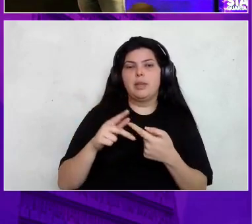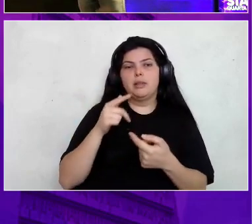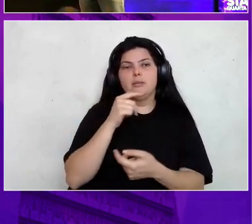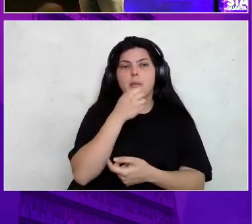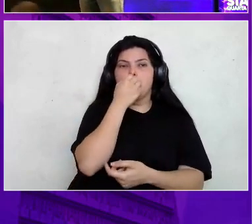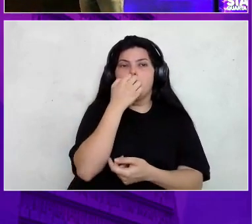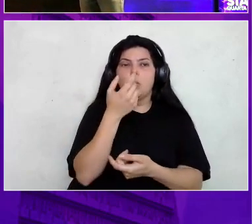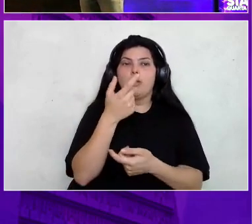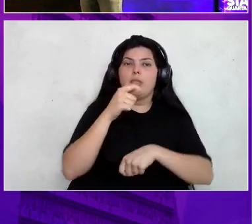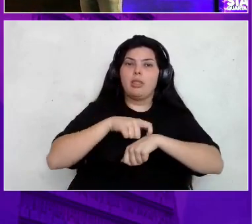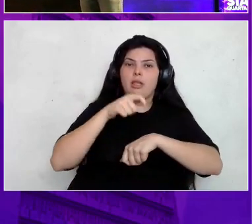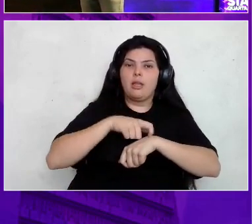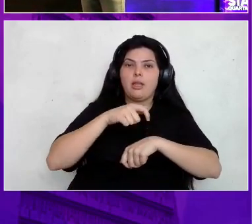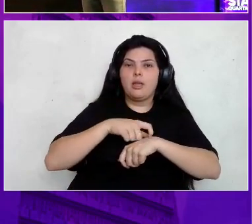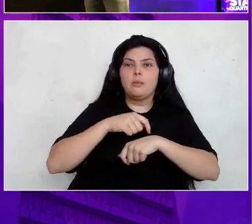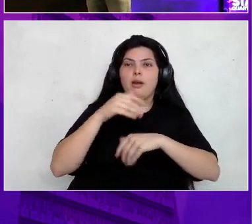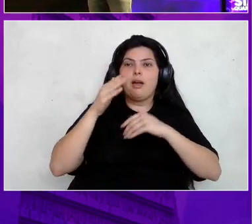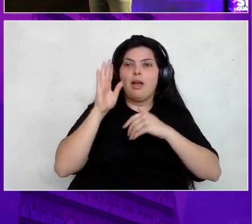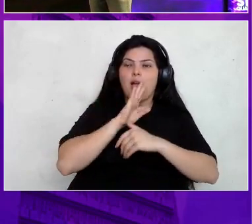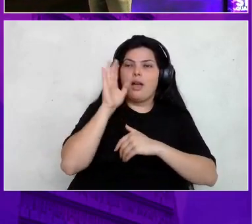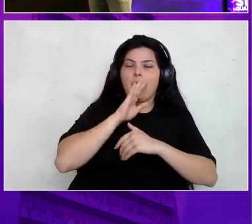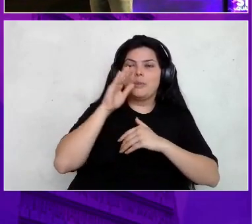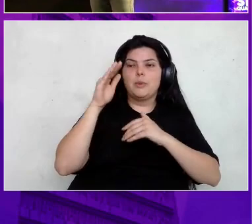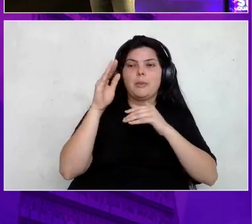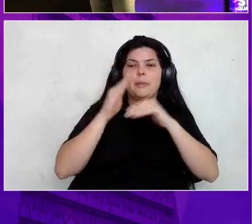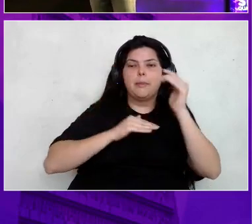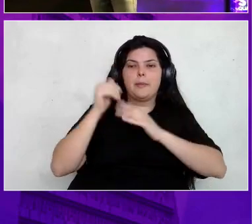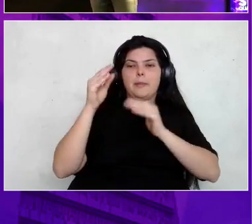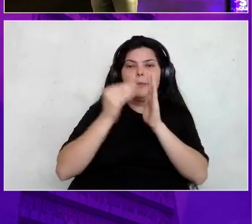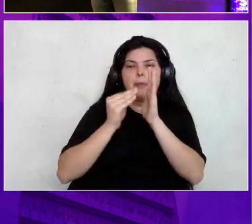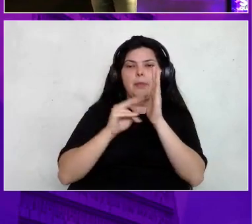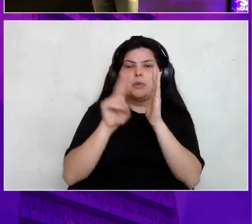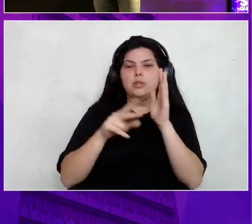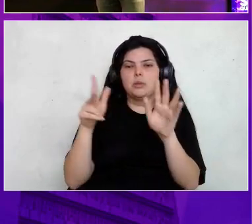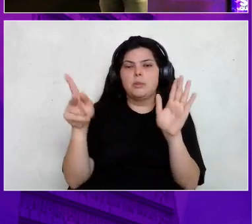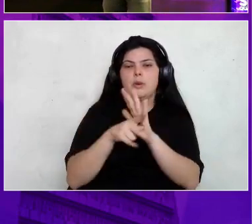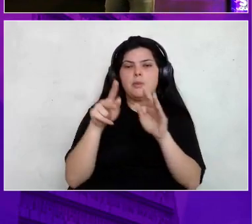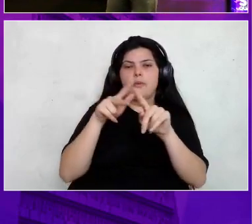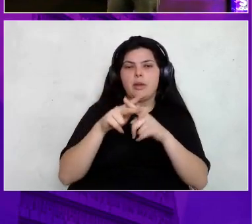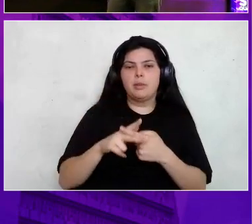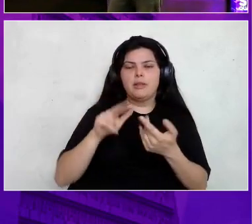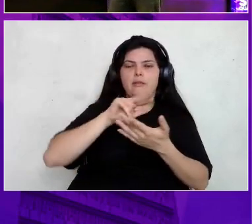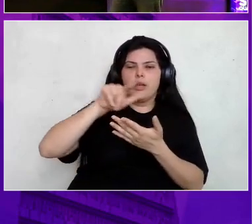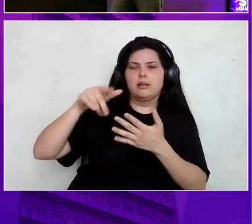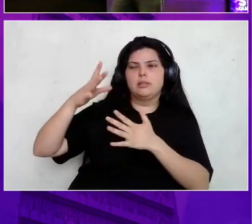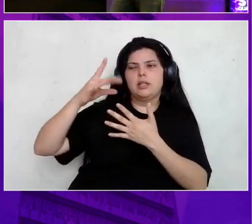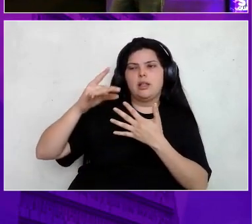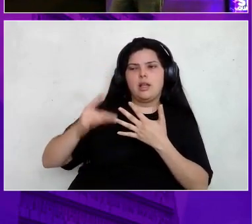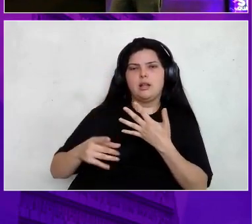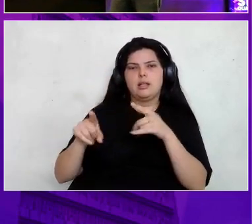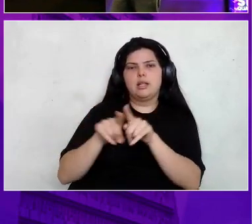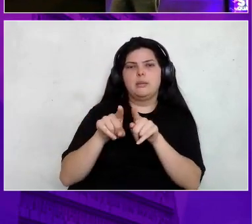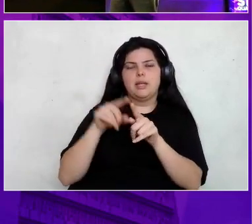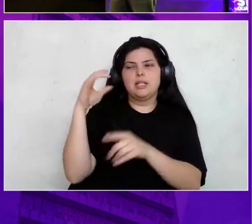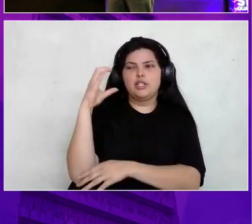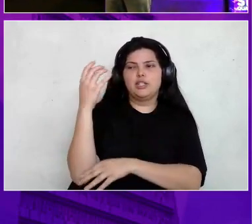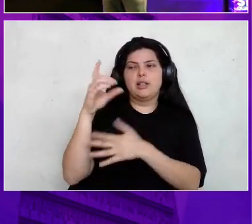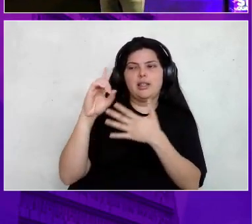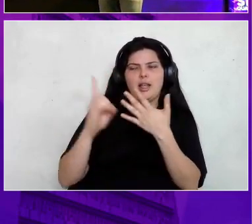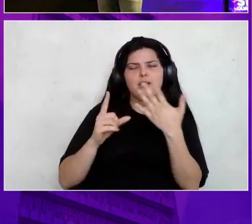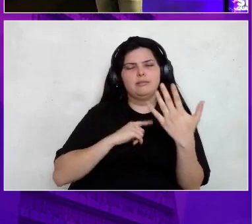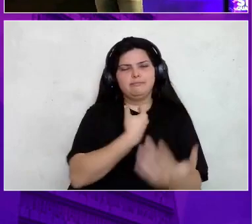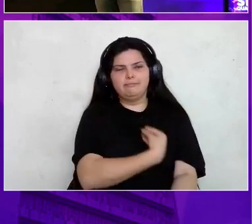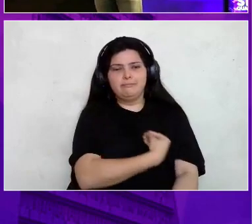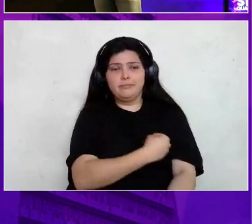rápido a implementação de machine learning utilizando essa ferramenta. Tem uma série de detalhes, né? Temos cientistas de dados aqui. Então, vocês que conhecem bem,